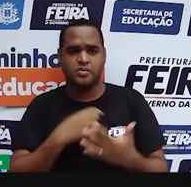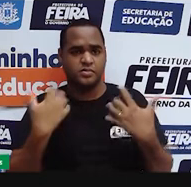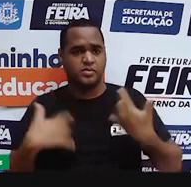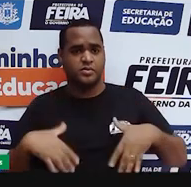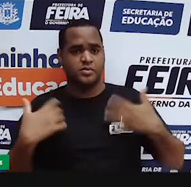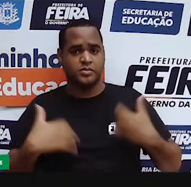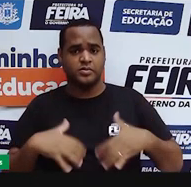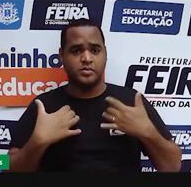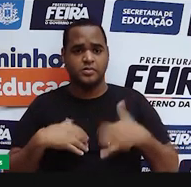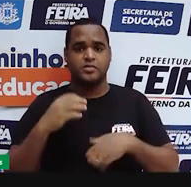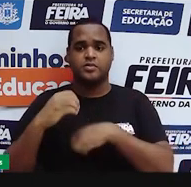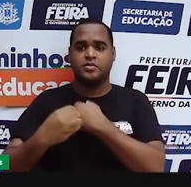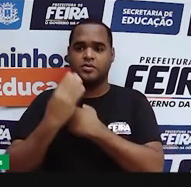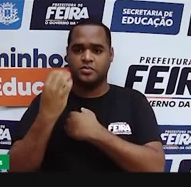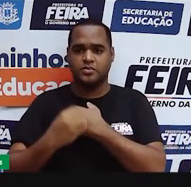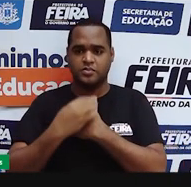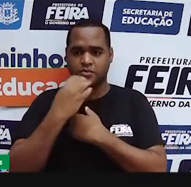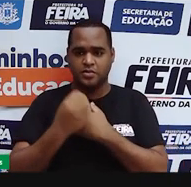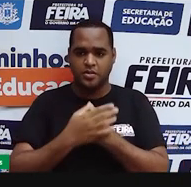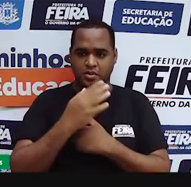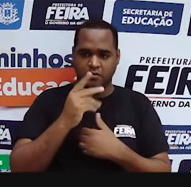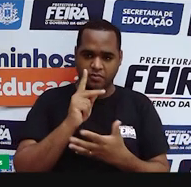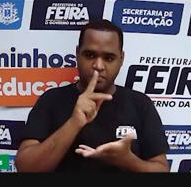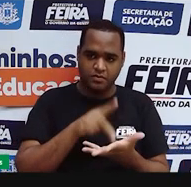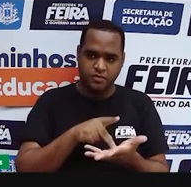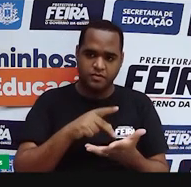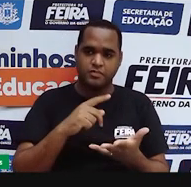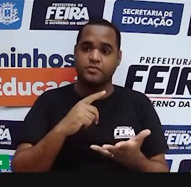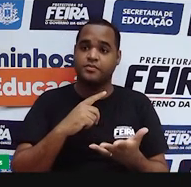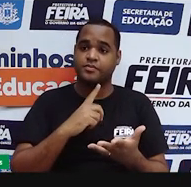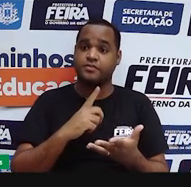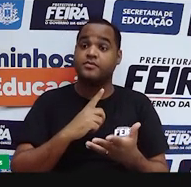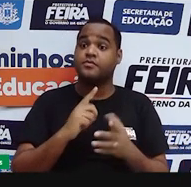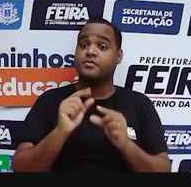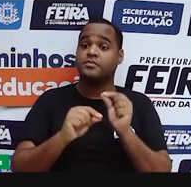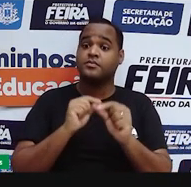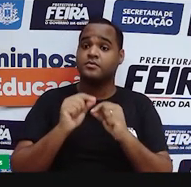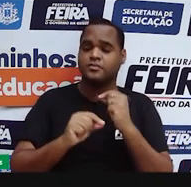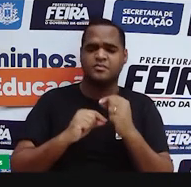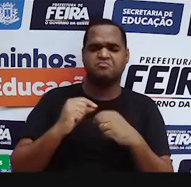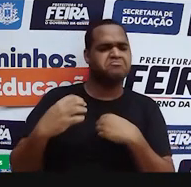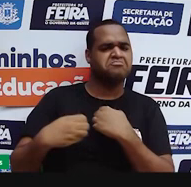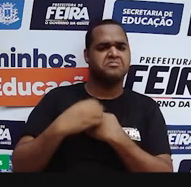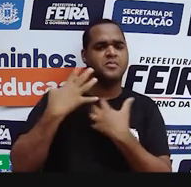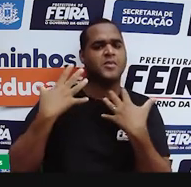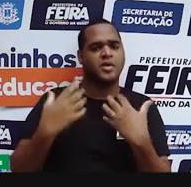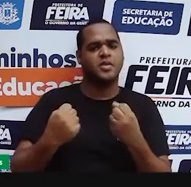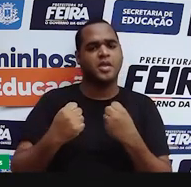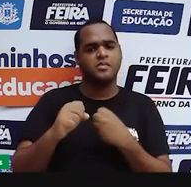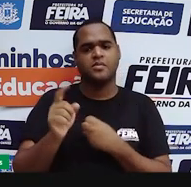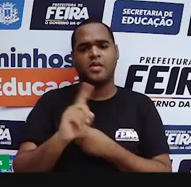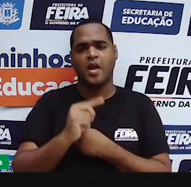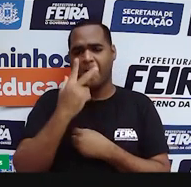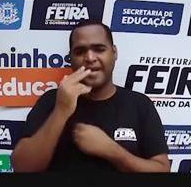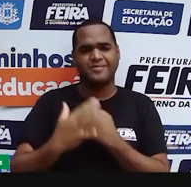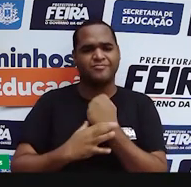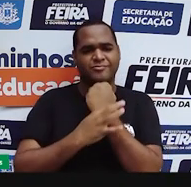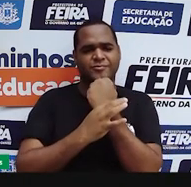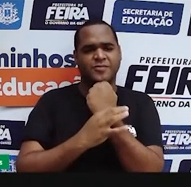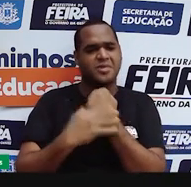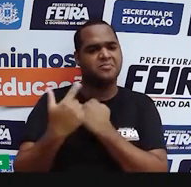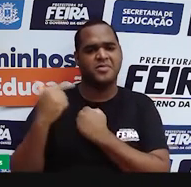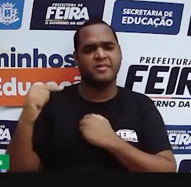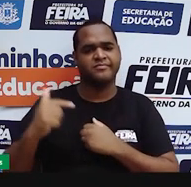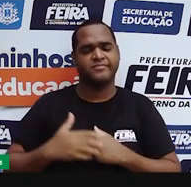com essas informações falsas sendo divulgadas e elas acabam optando por não tomar vacina porque acham que não é seguro. Quando a gente